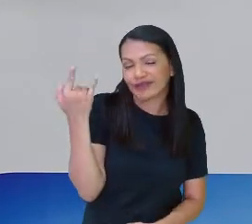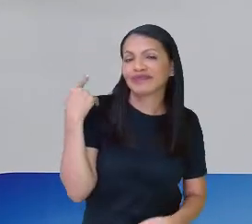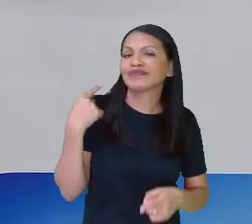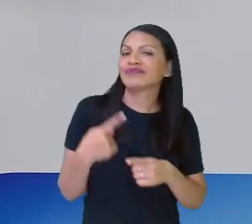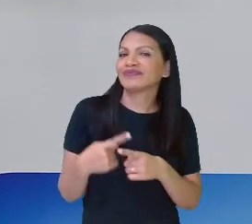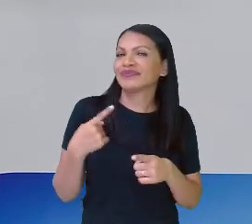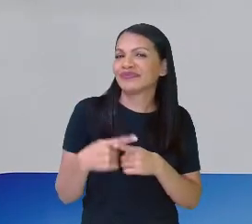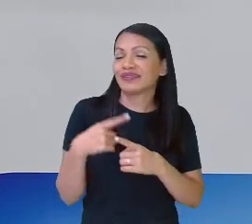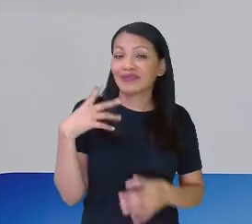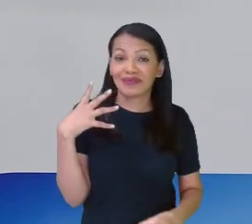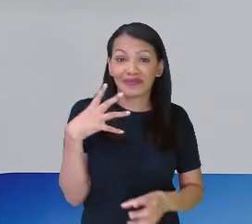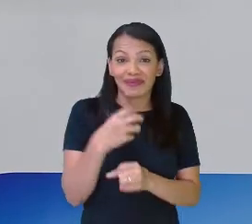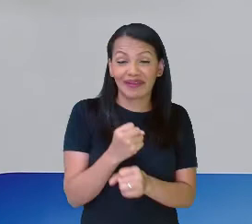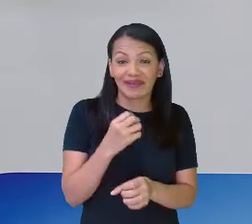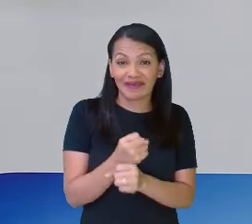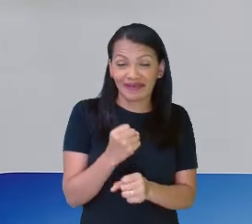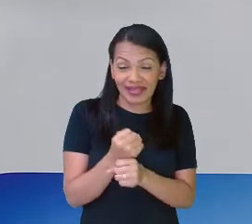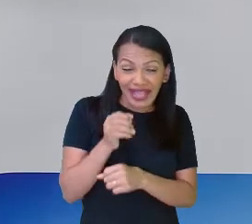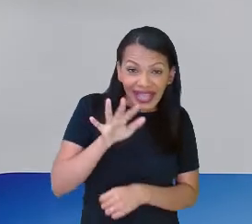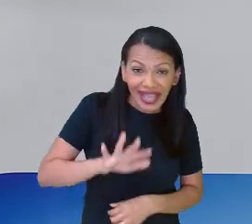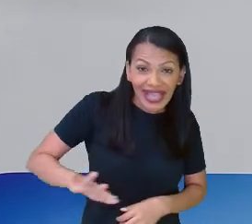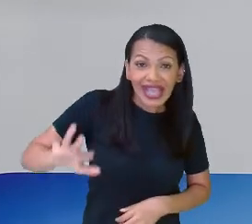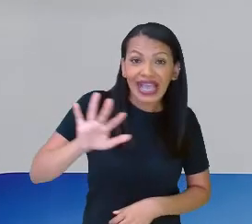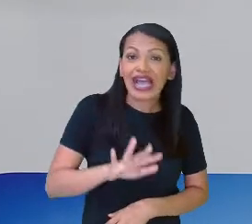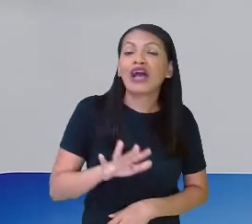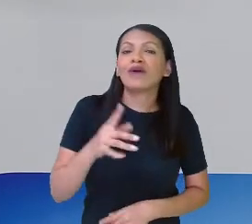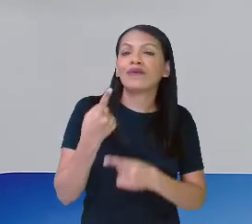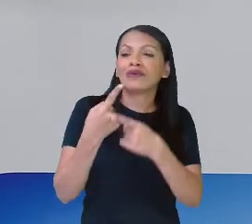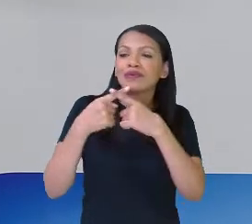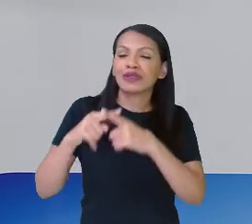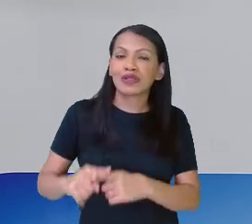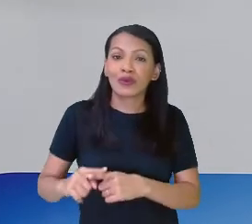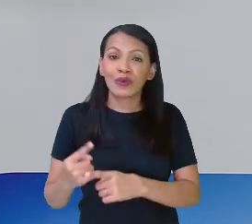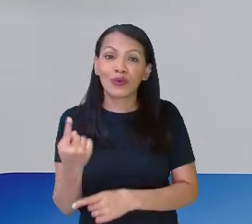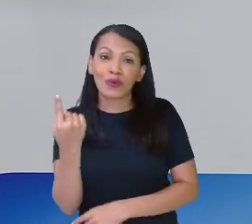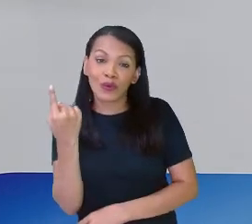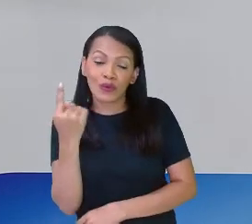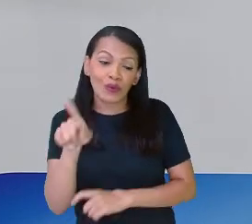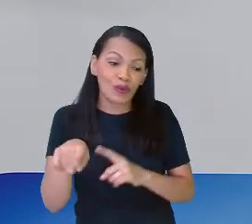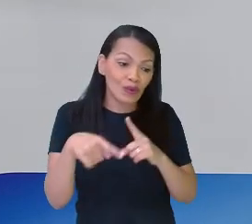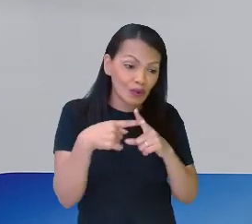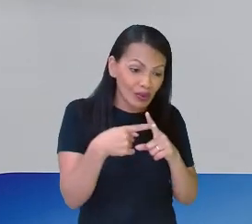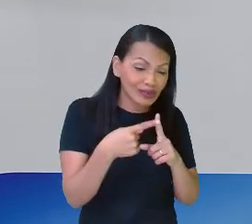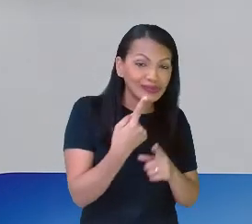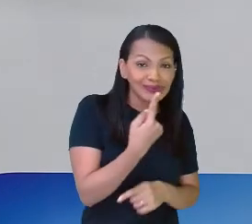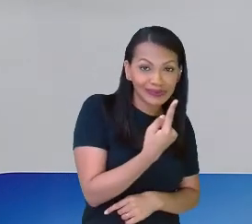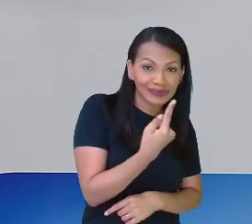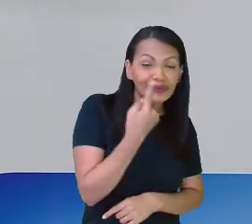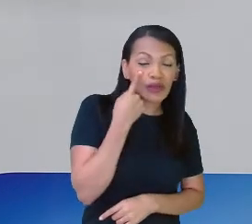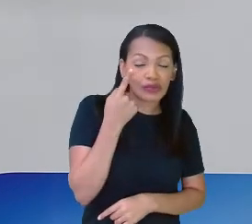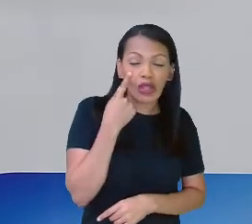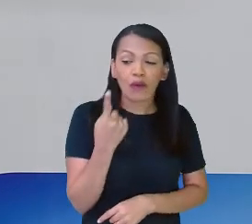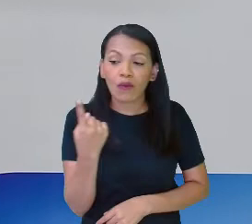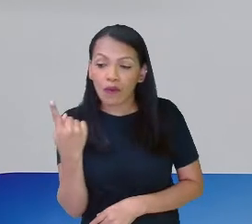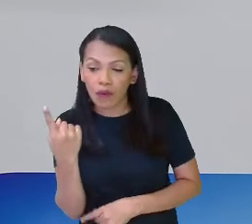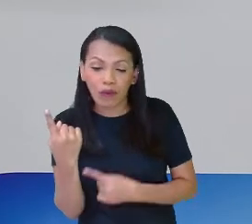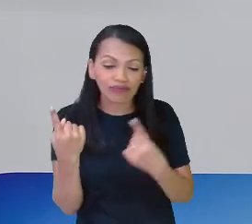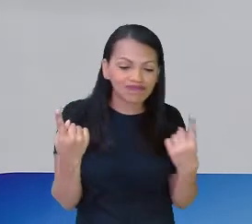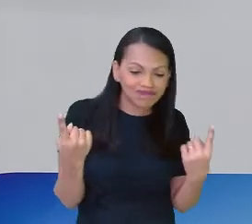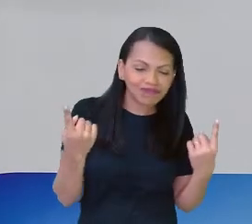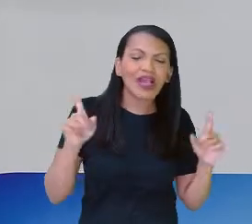calcular a área, eu multiplico um pelo outro. E aí, será que vocês já sabem? A gente já